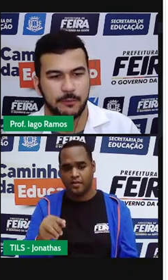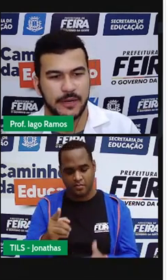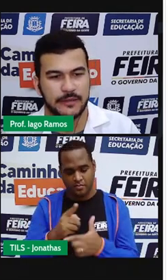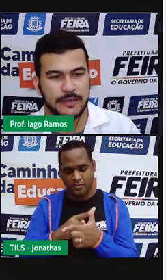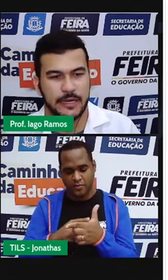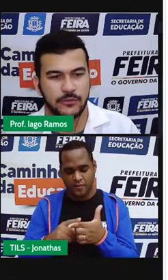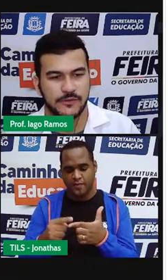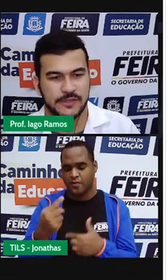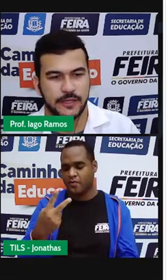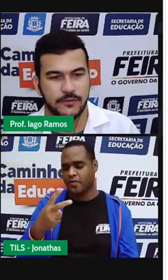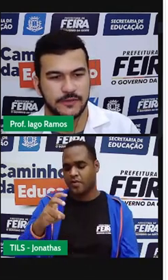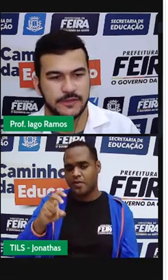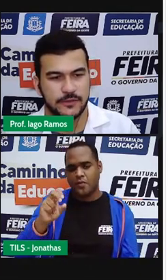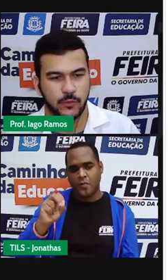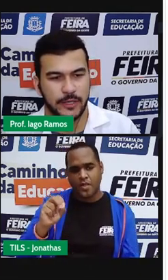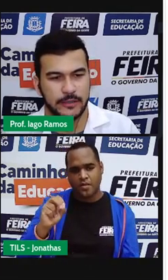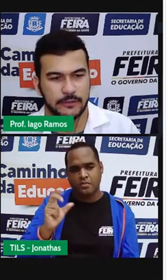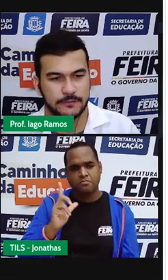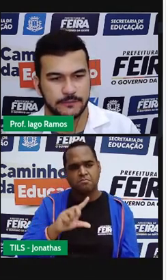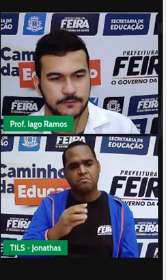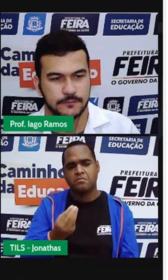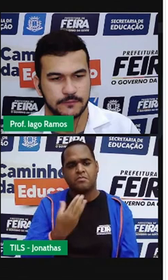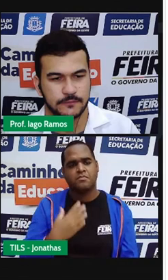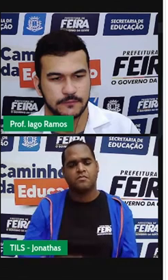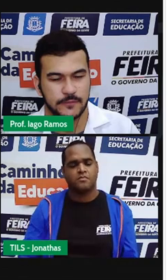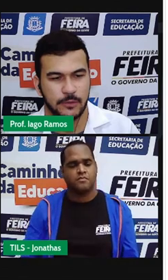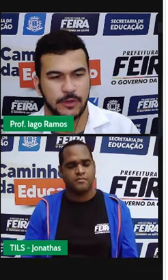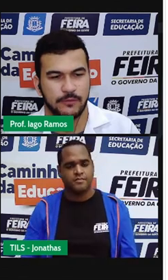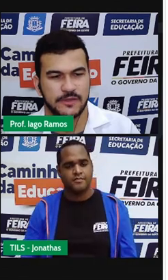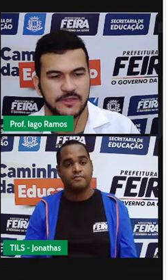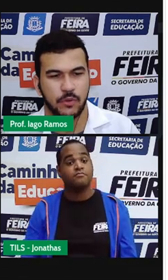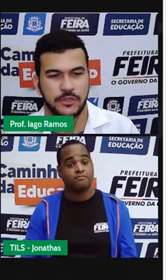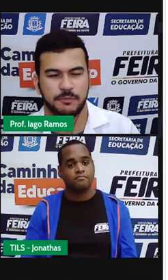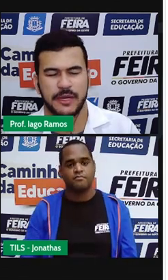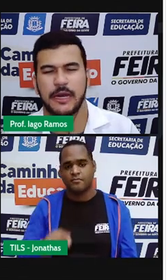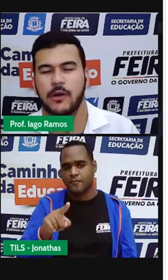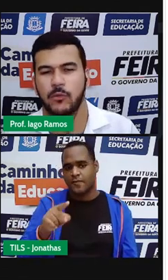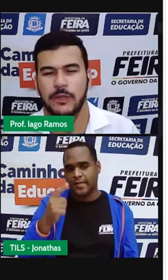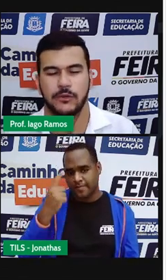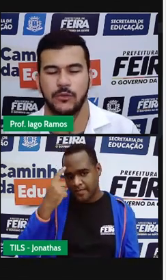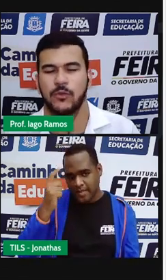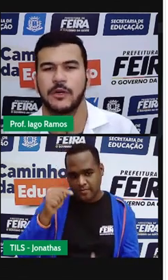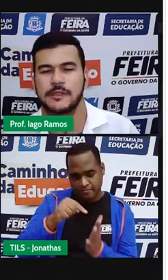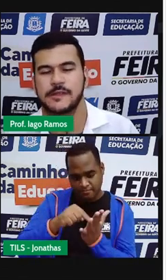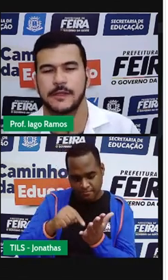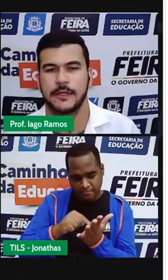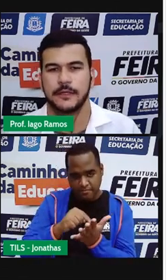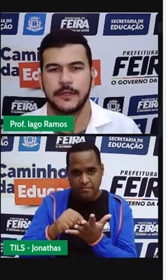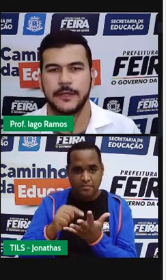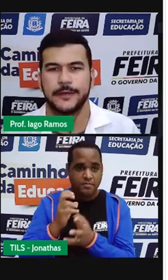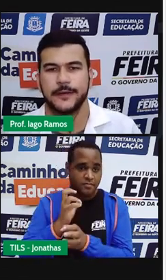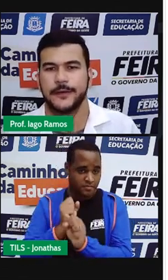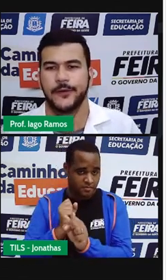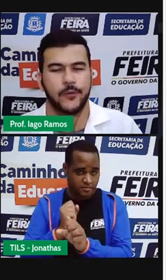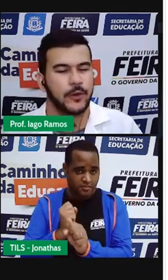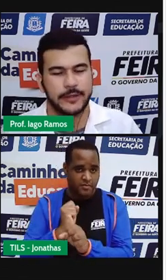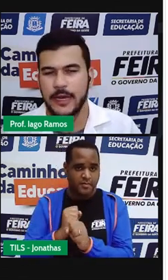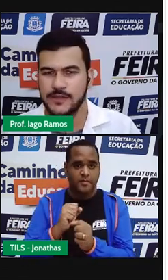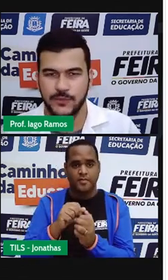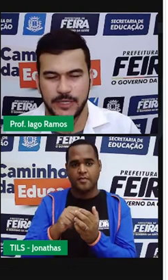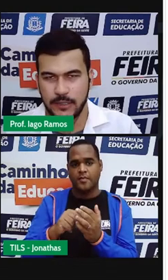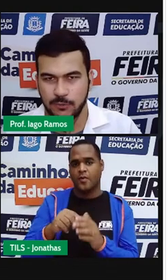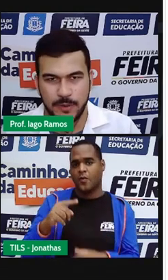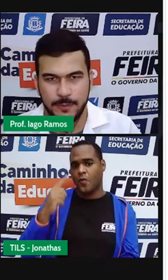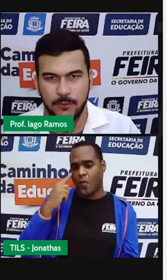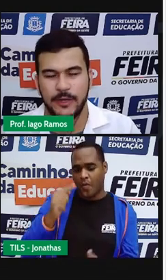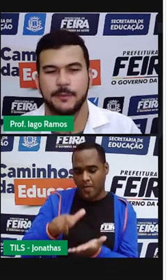para dar 250. Então, aí você pode pegar calculadoras, ou até